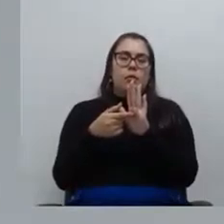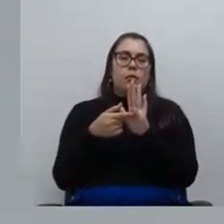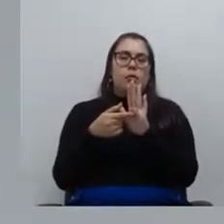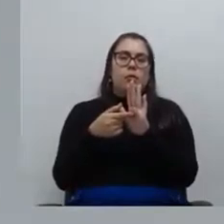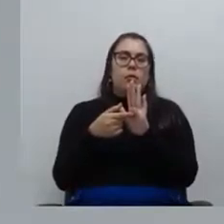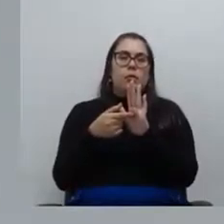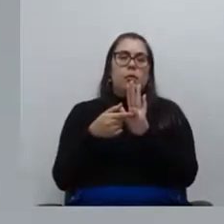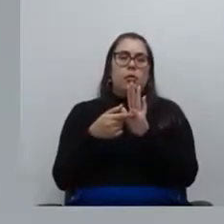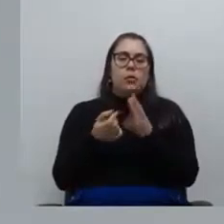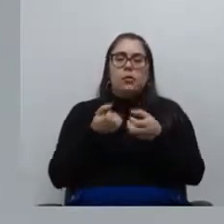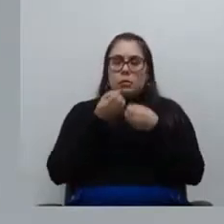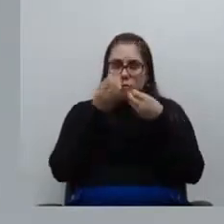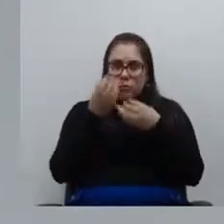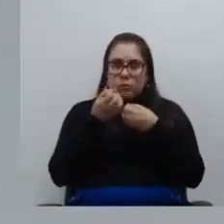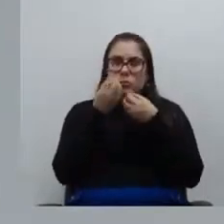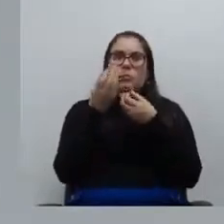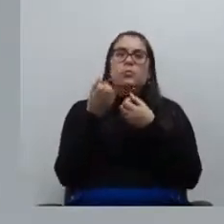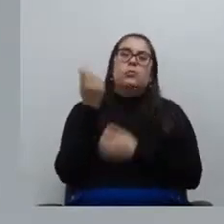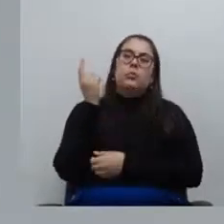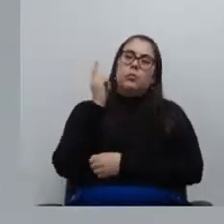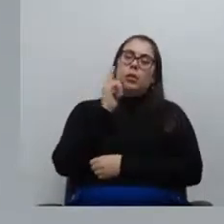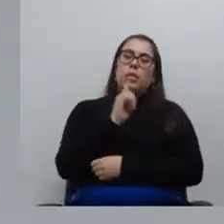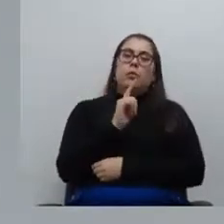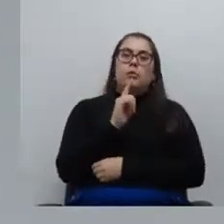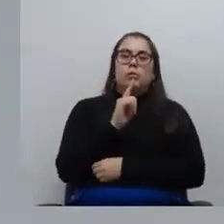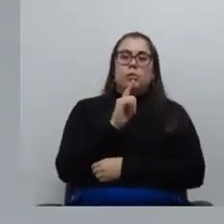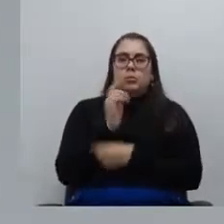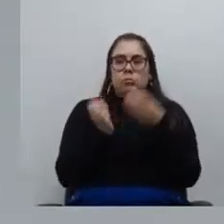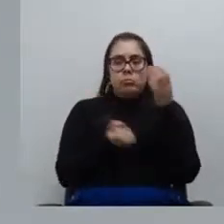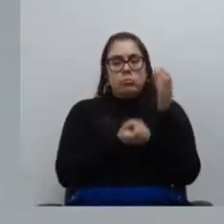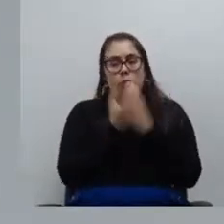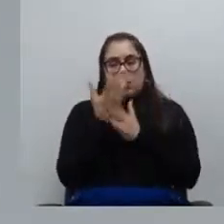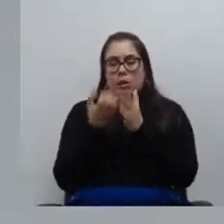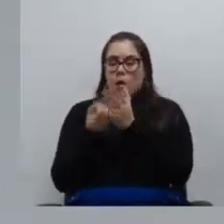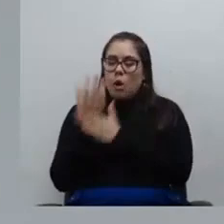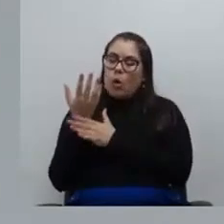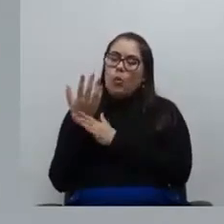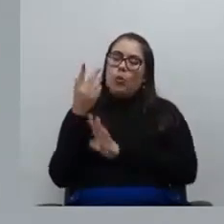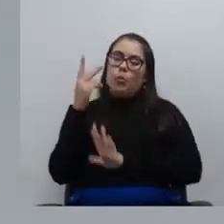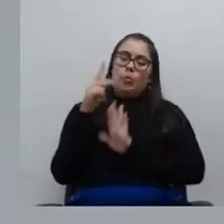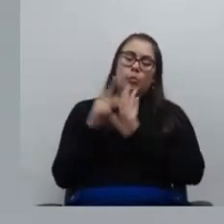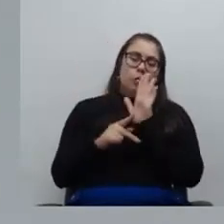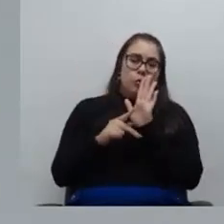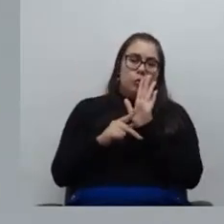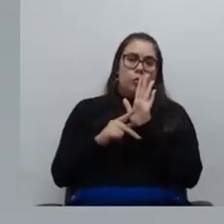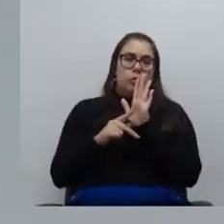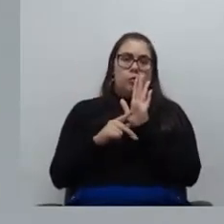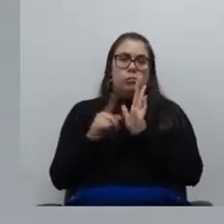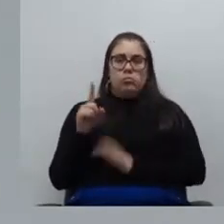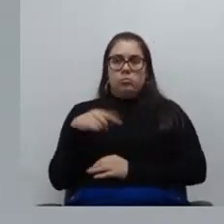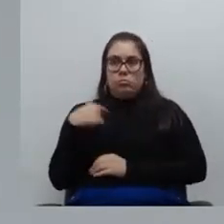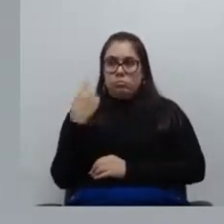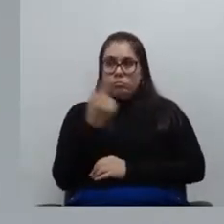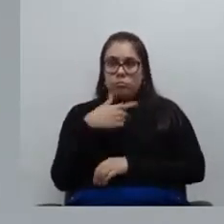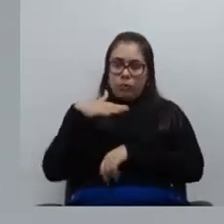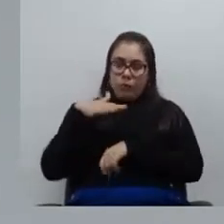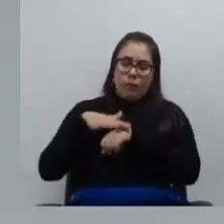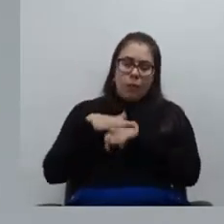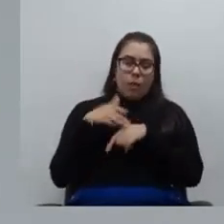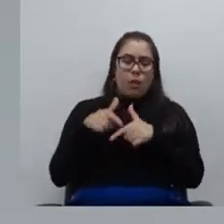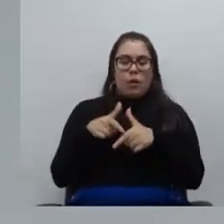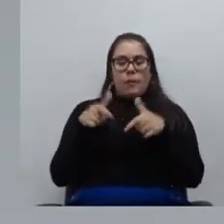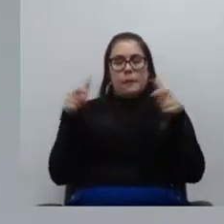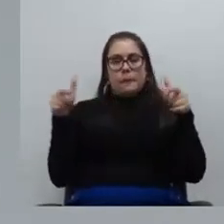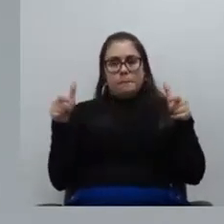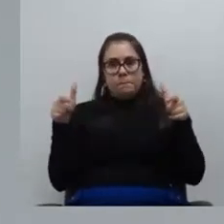caminhando de receber esses ofícios para conseguir assim montar um projeto piloto mas de jeito nenhum vai ser empurrado as unidades de fazer esse aumento